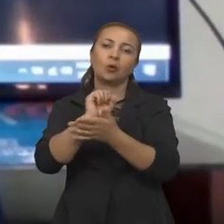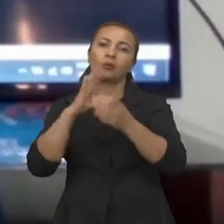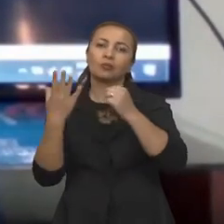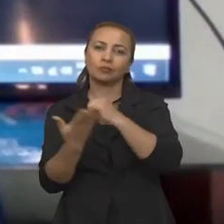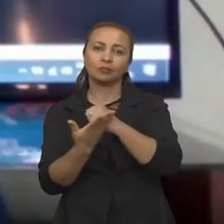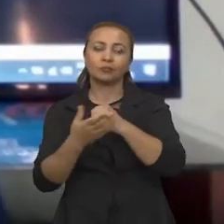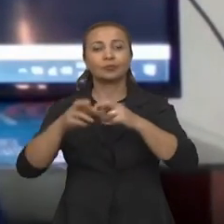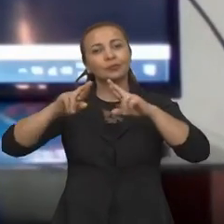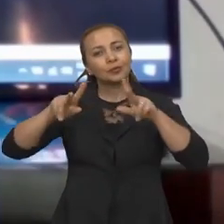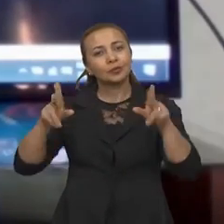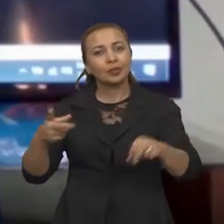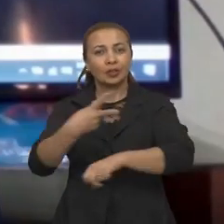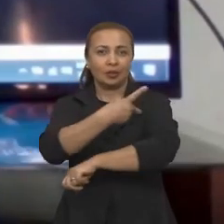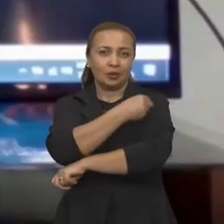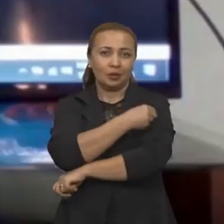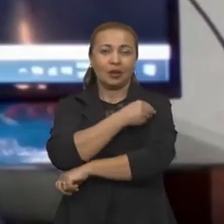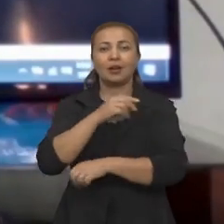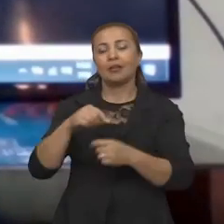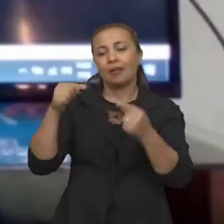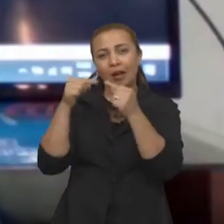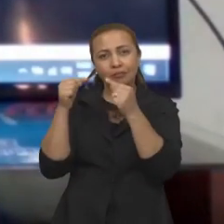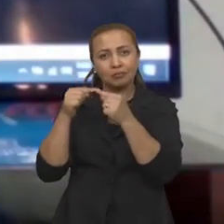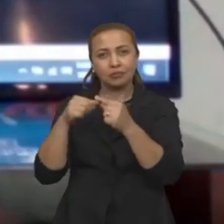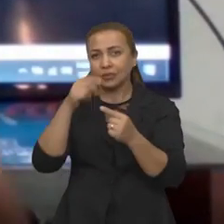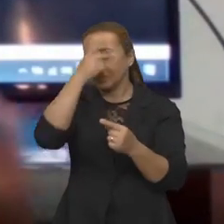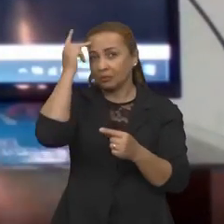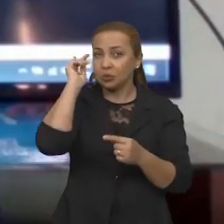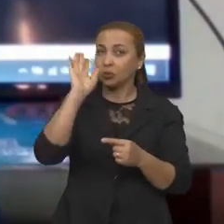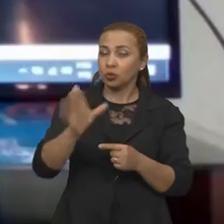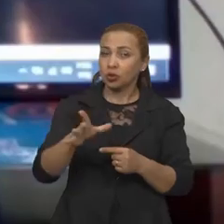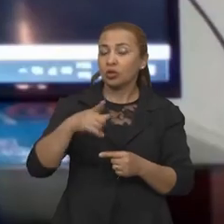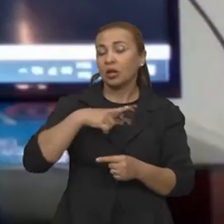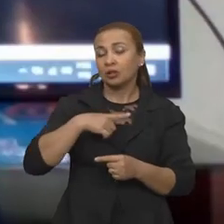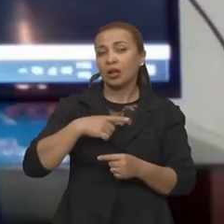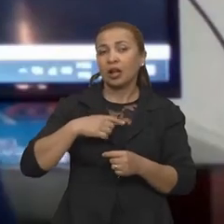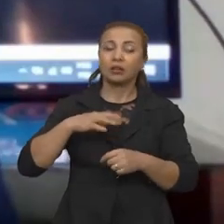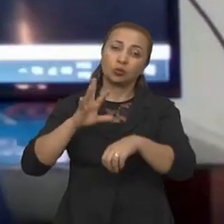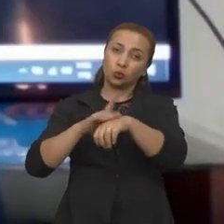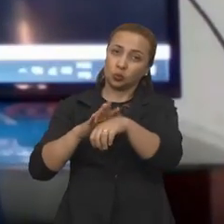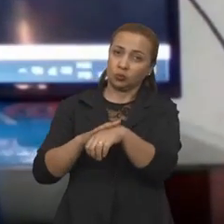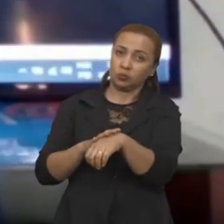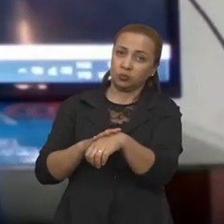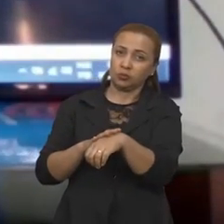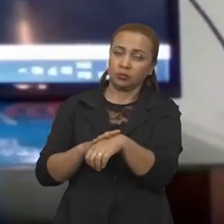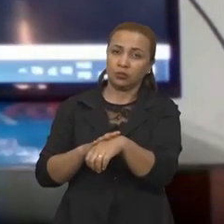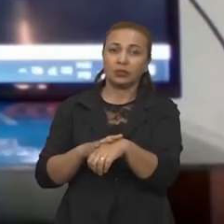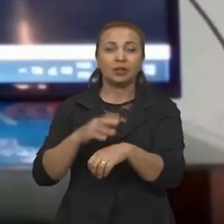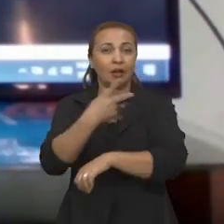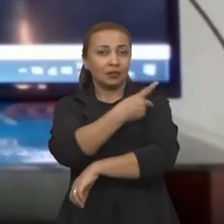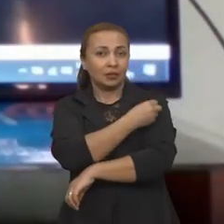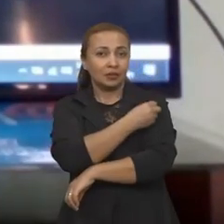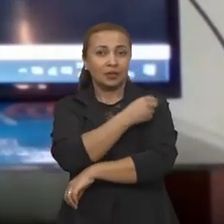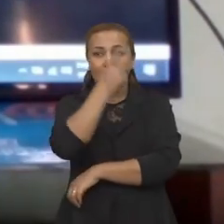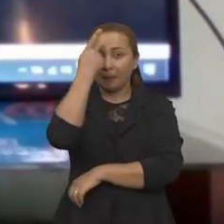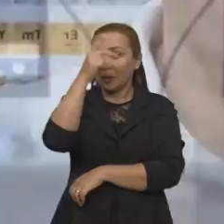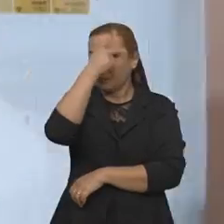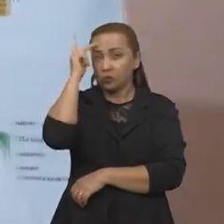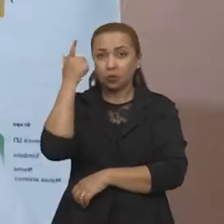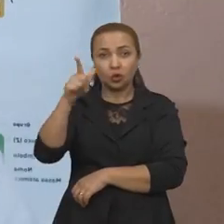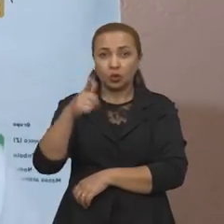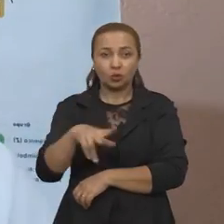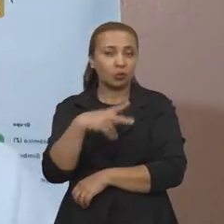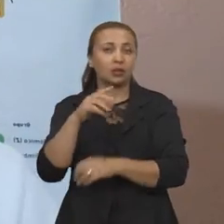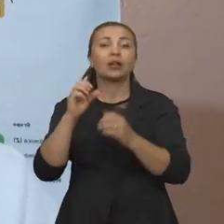vacinas, os fármacos se aplicam aos casos de pessoas já contaminadas. As vacinas têm um caráter preventivo.